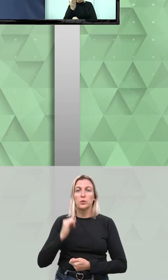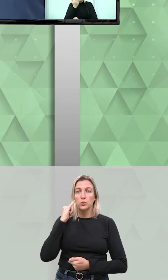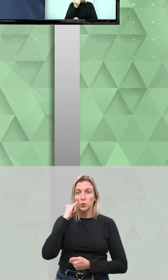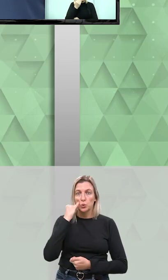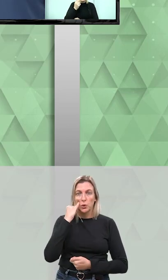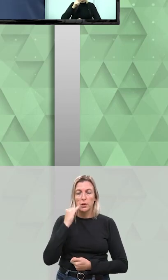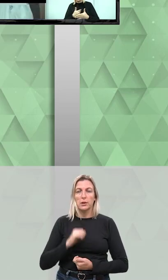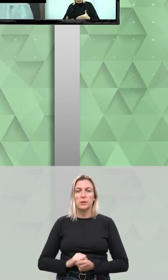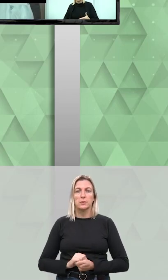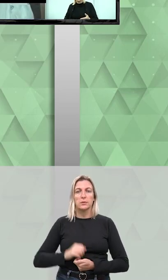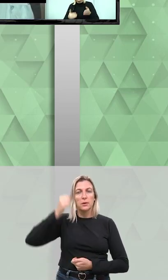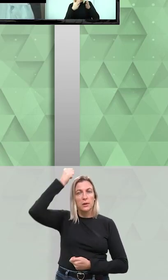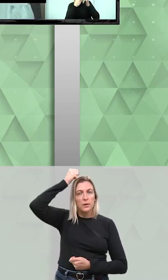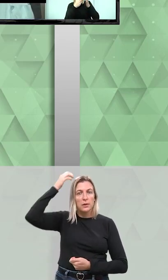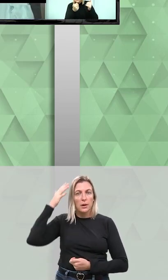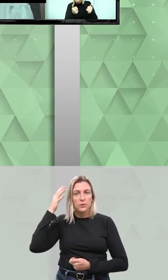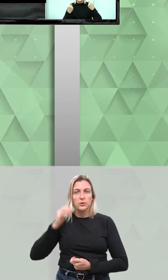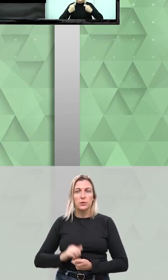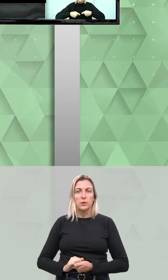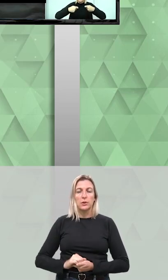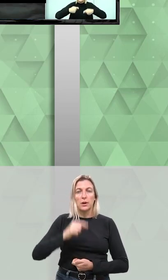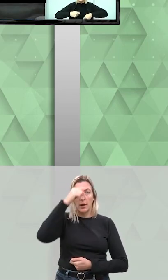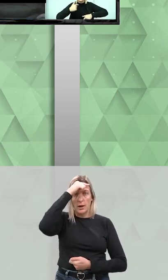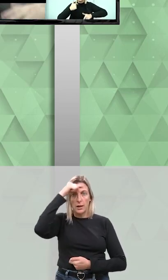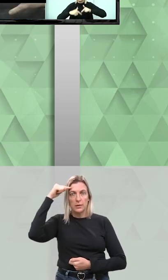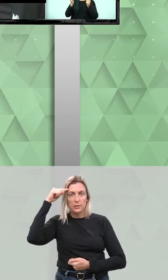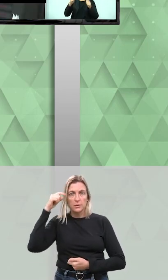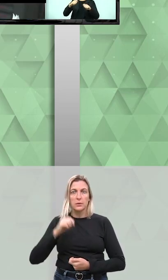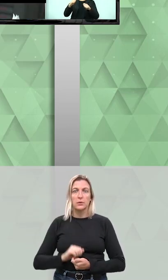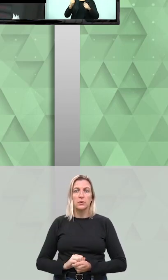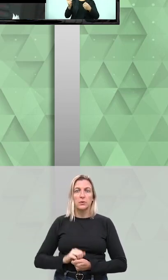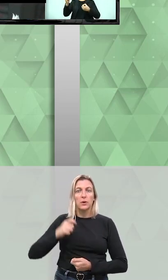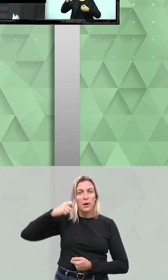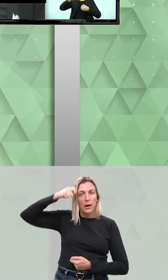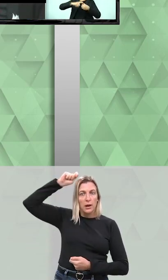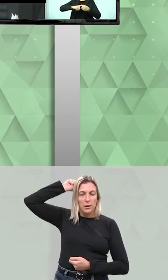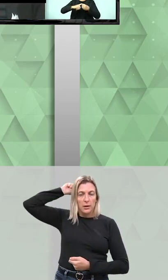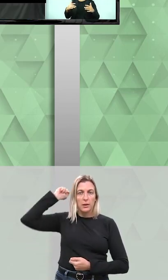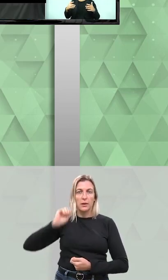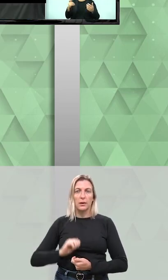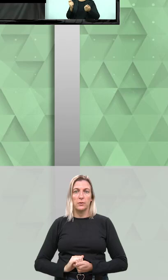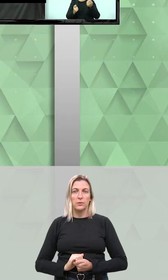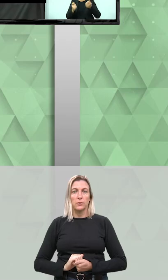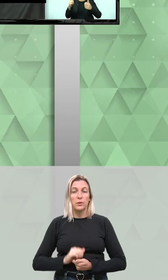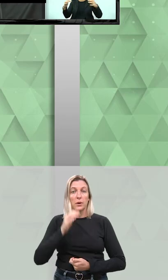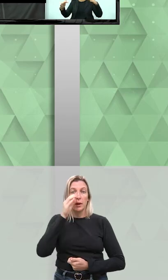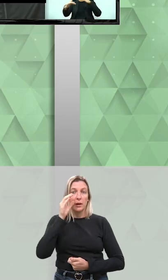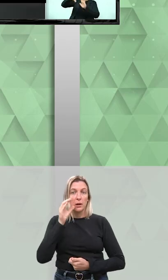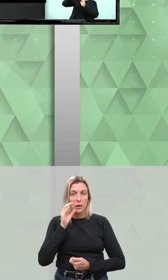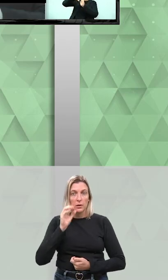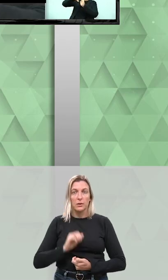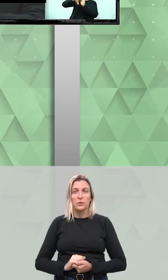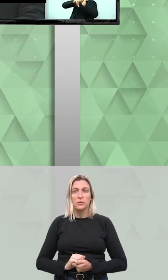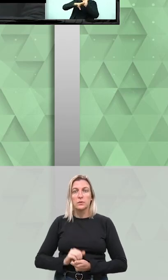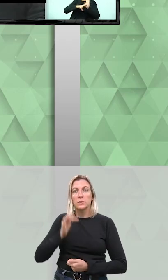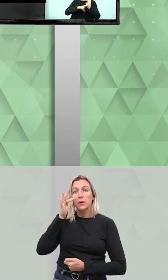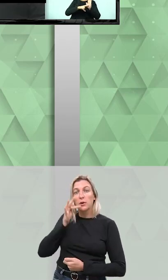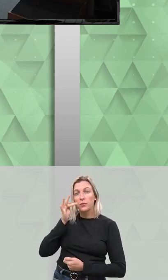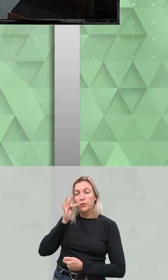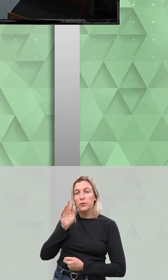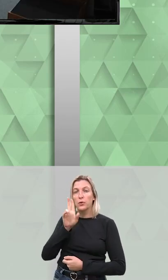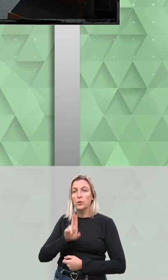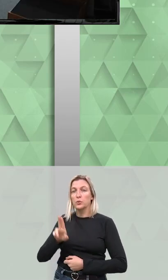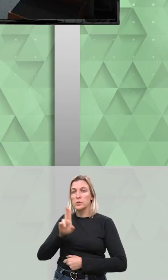Juarez Bernardi, Nadir Barbosa, Ali Dauzoto, Anacleto Zanella, Carlinhos Magrão e Fifo